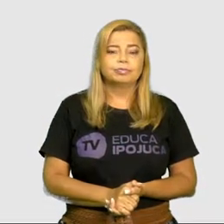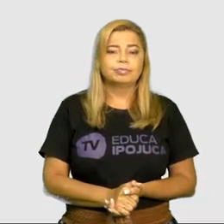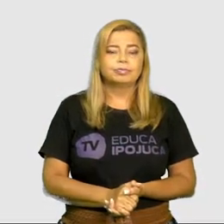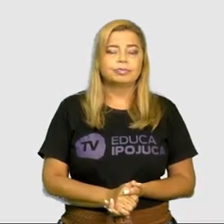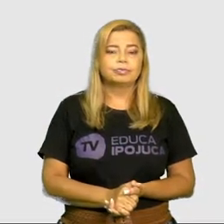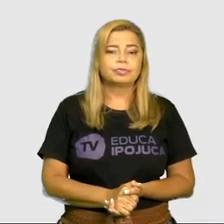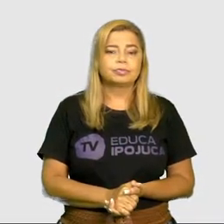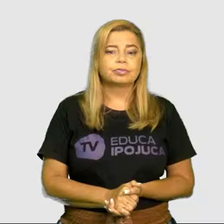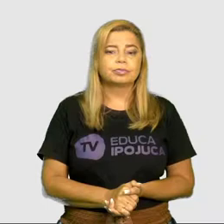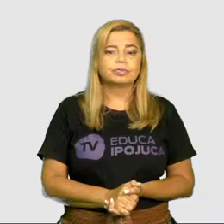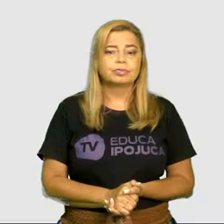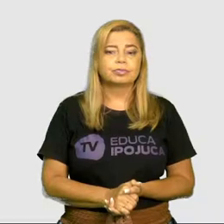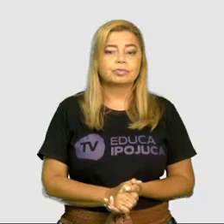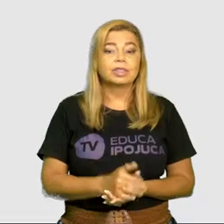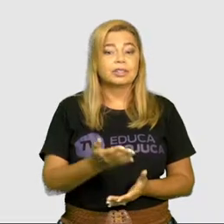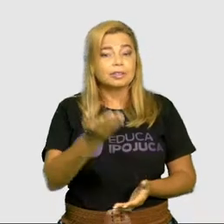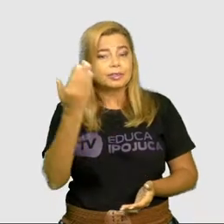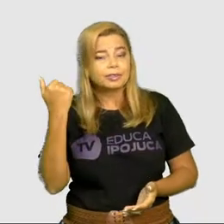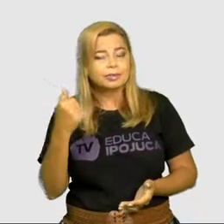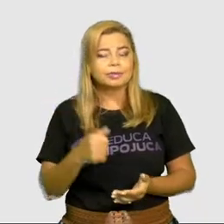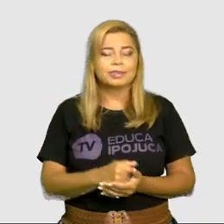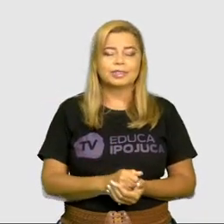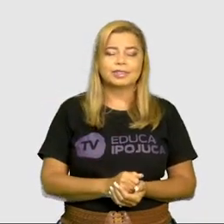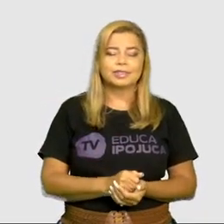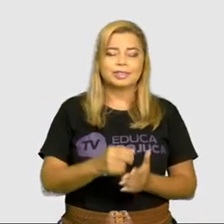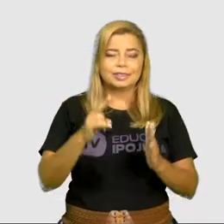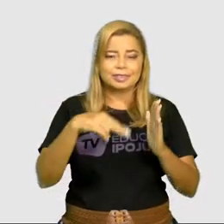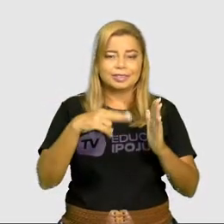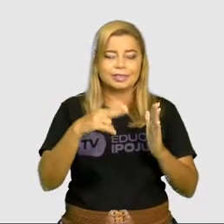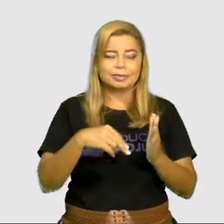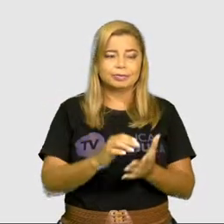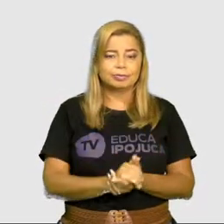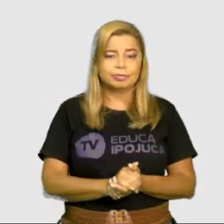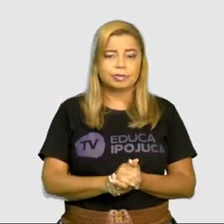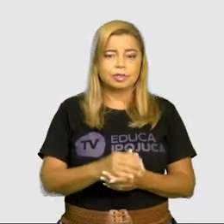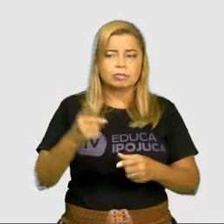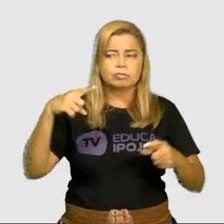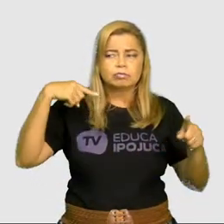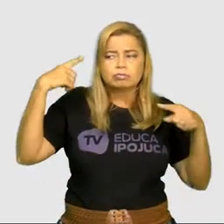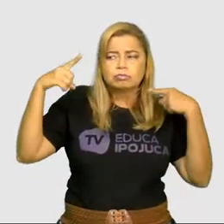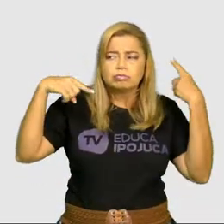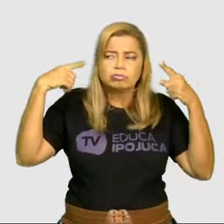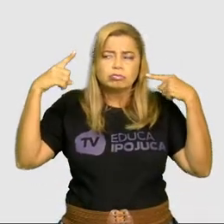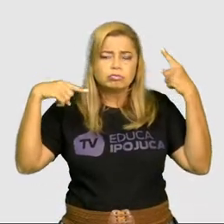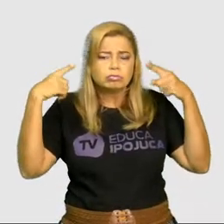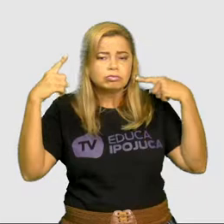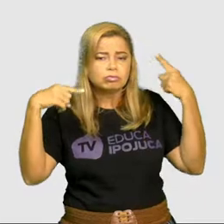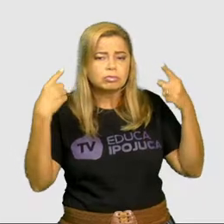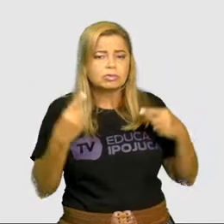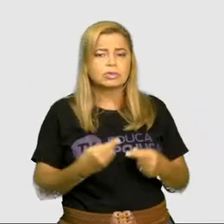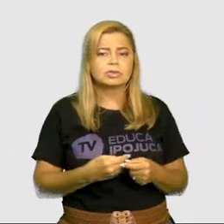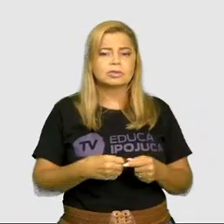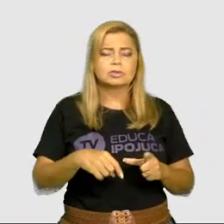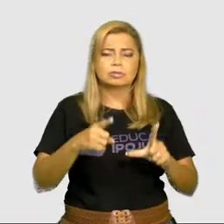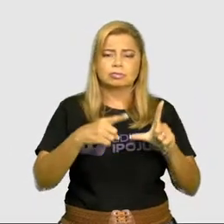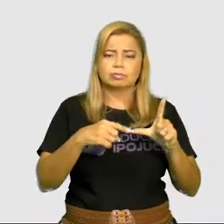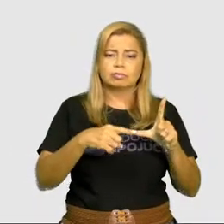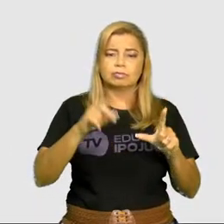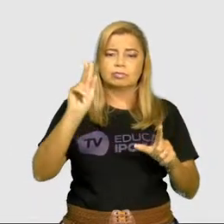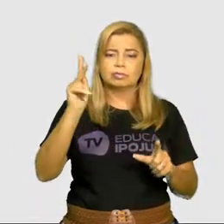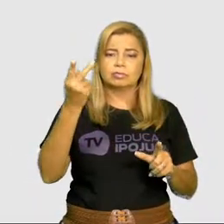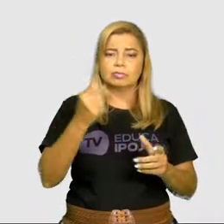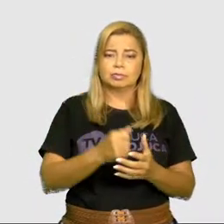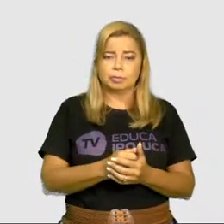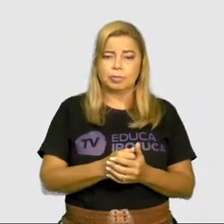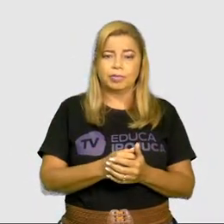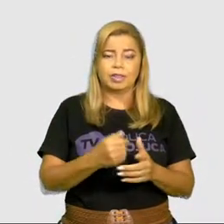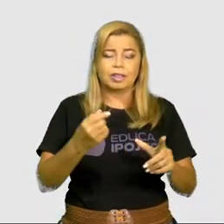Leiam comigo aí de casa, hein? Maluquices do H. O H é letra